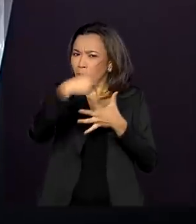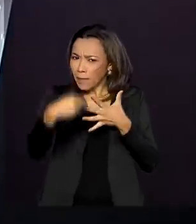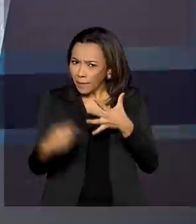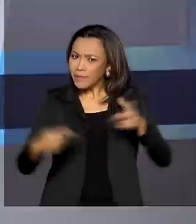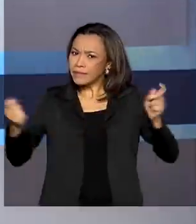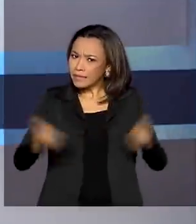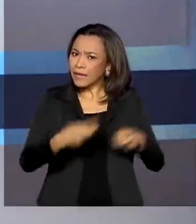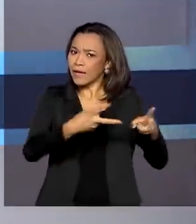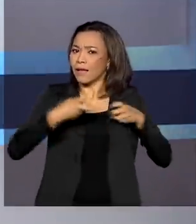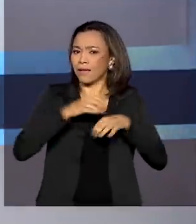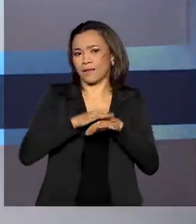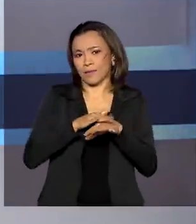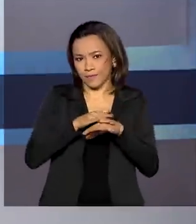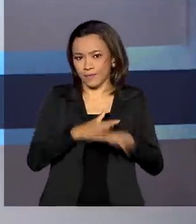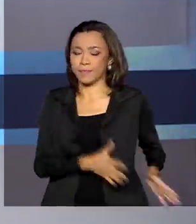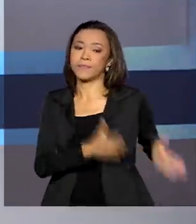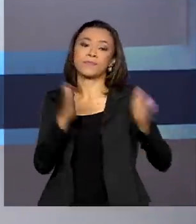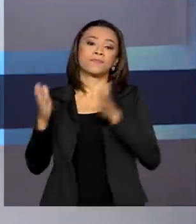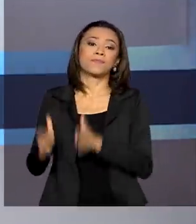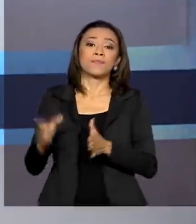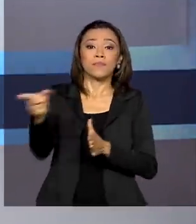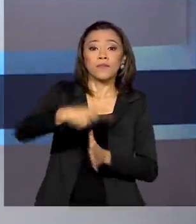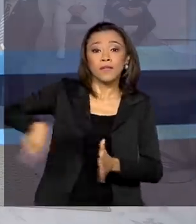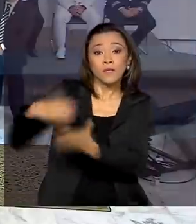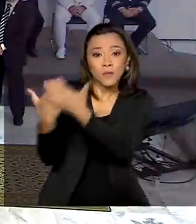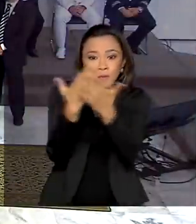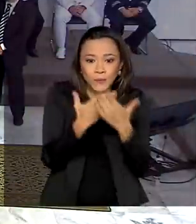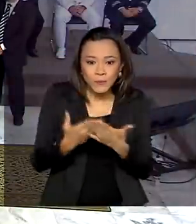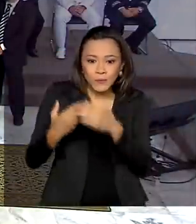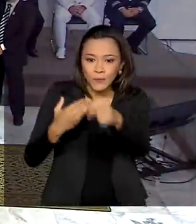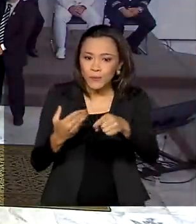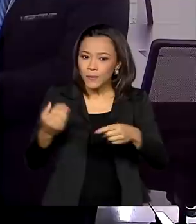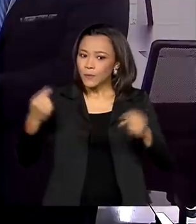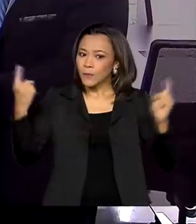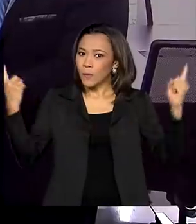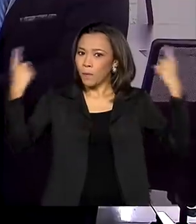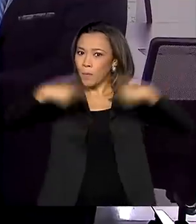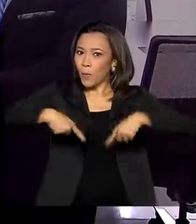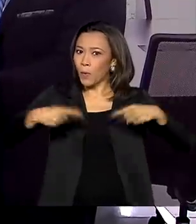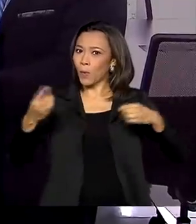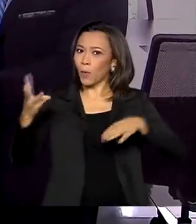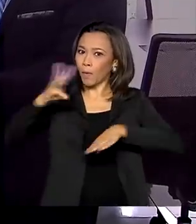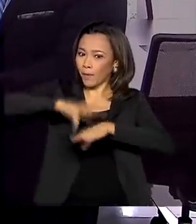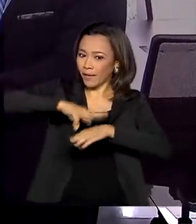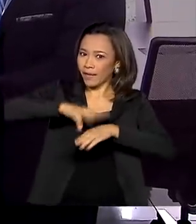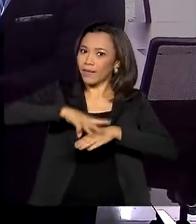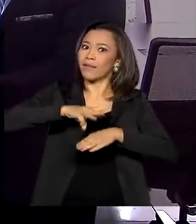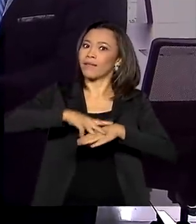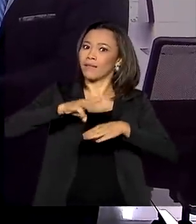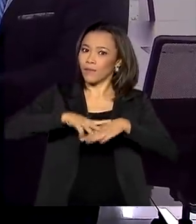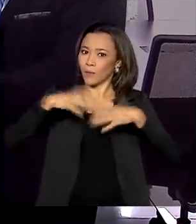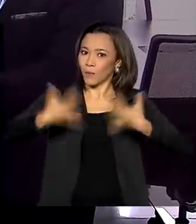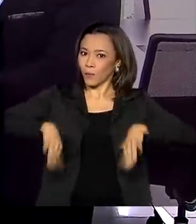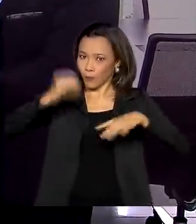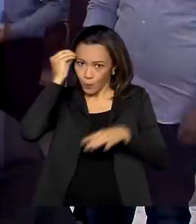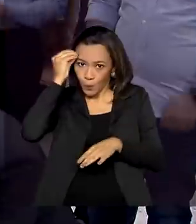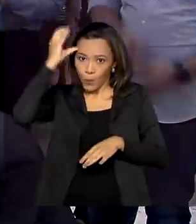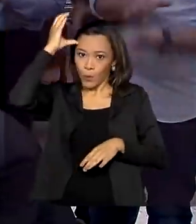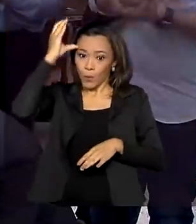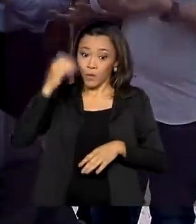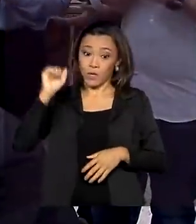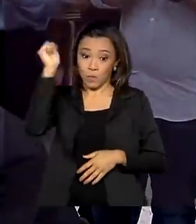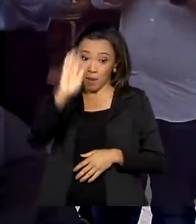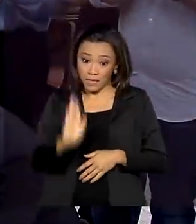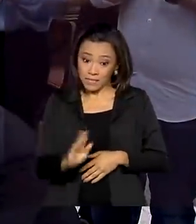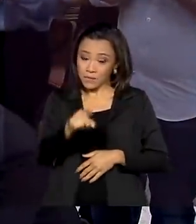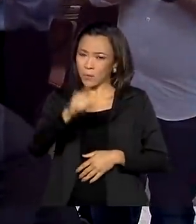sintomas. Estudantes brasileiros são medalhistas em Olimpíadas do Conhecimento e colocam o Brasil entre os